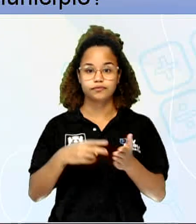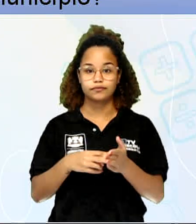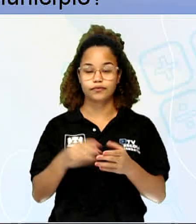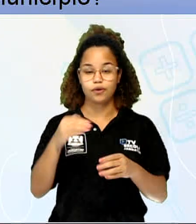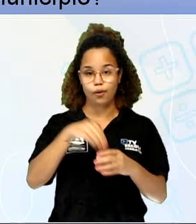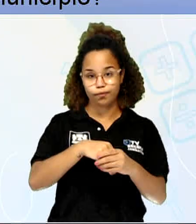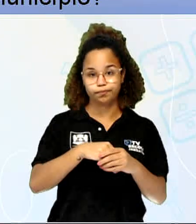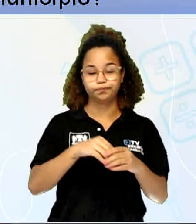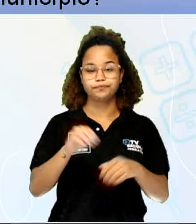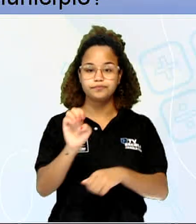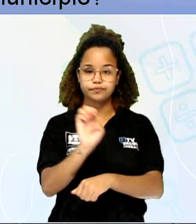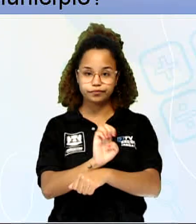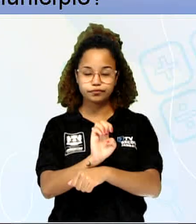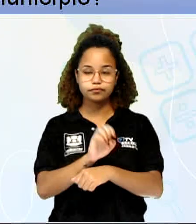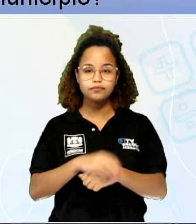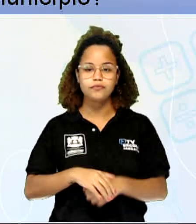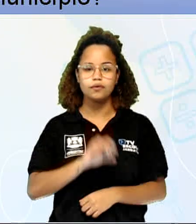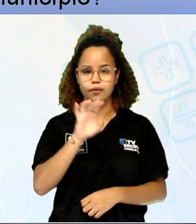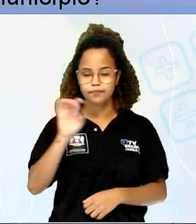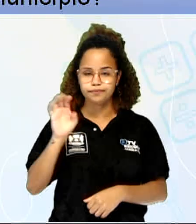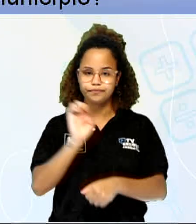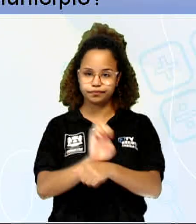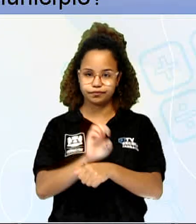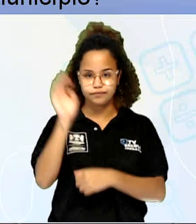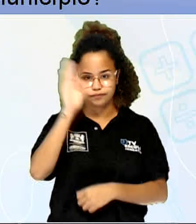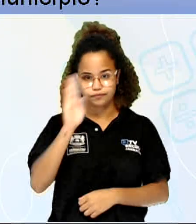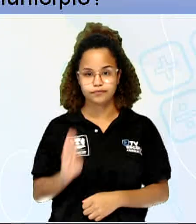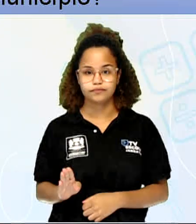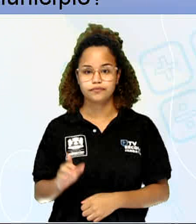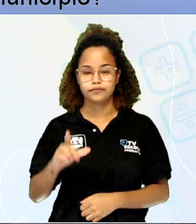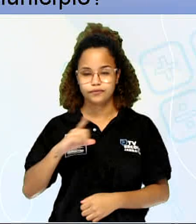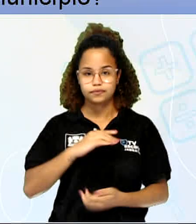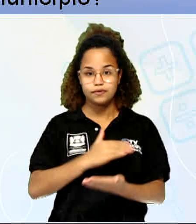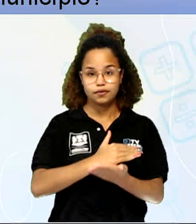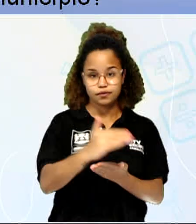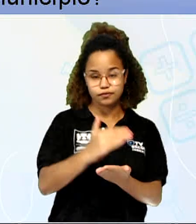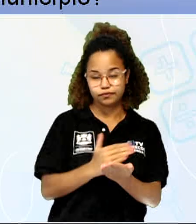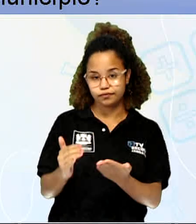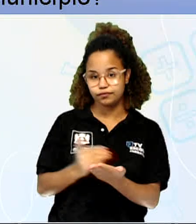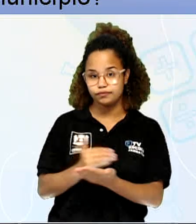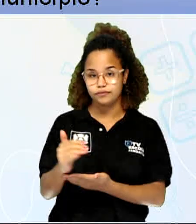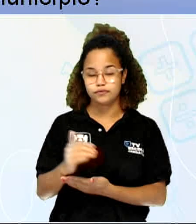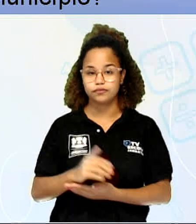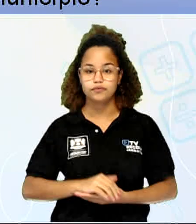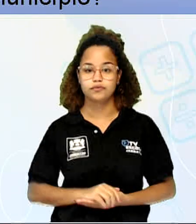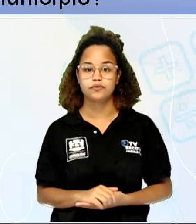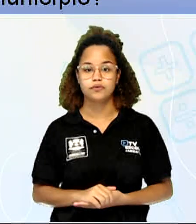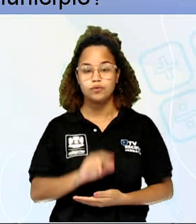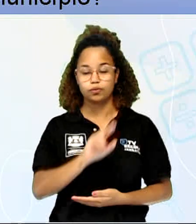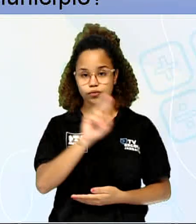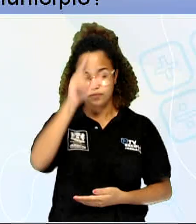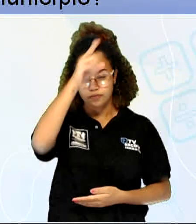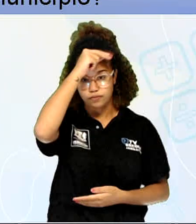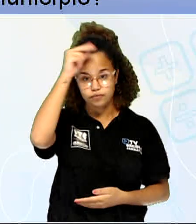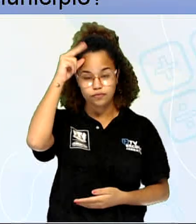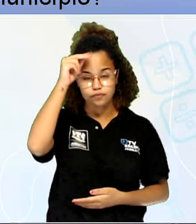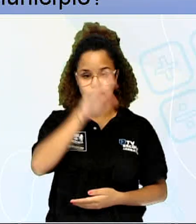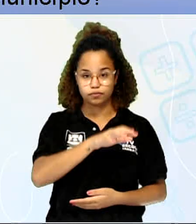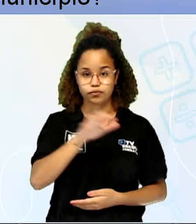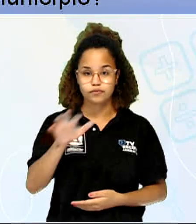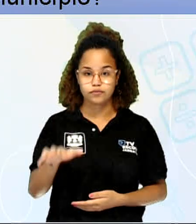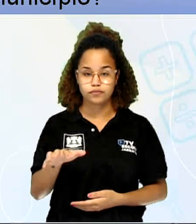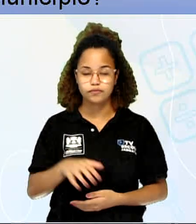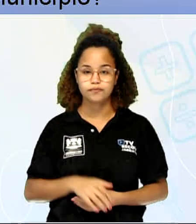sabemos que cada estado brasileiro se divide em partes, chamadas de municípios. E